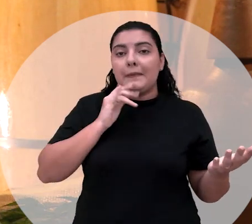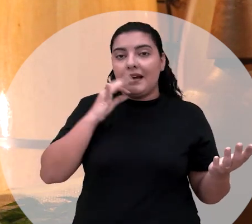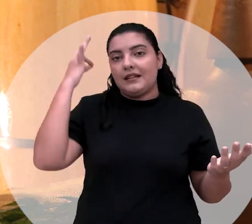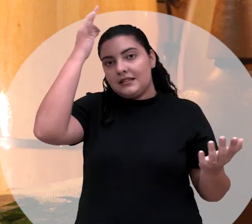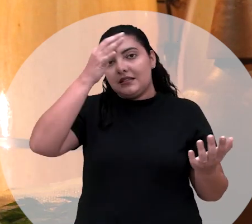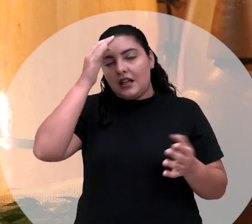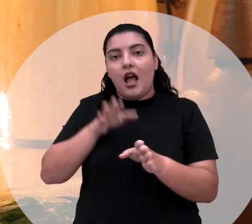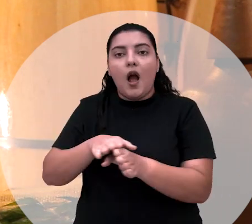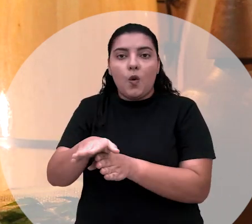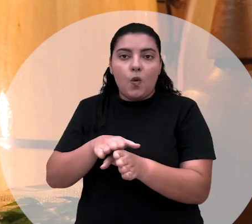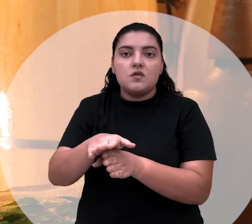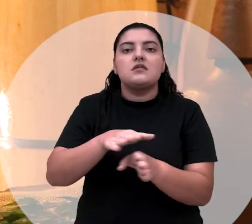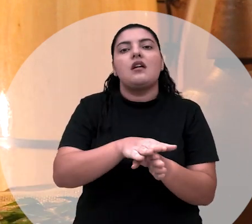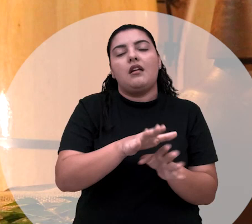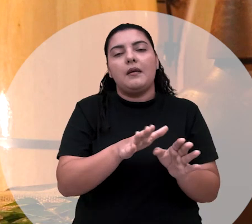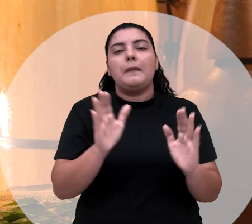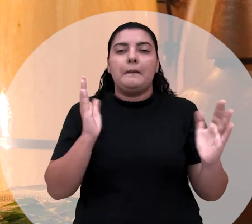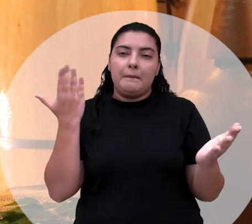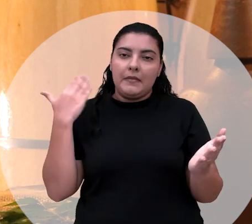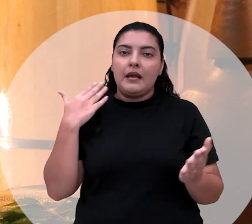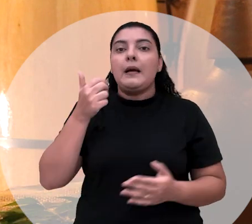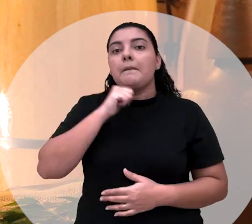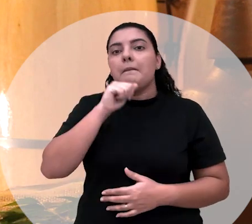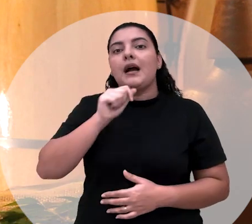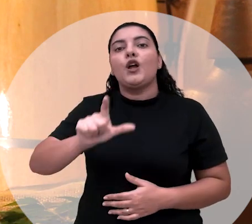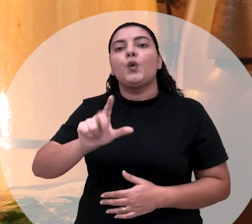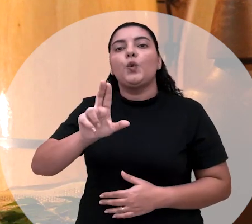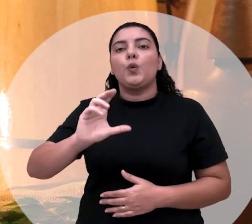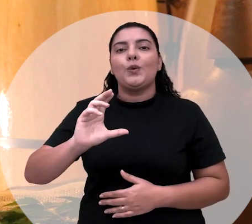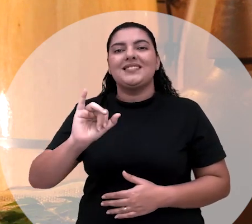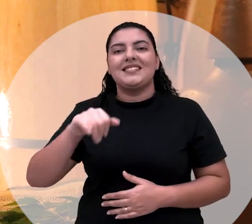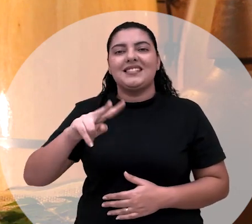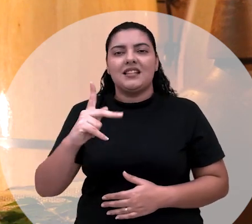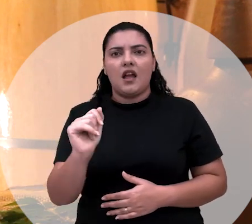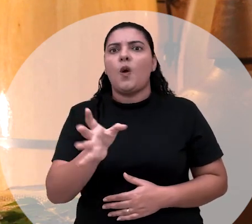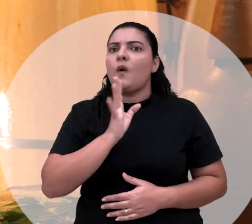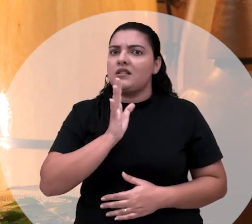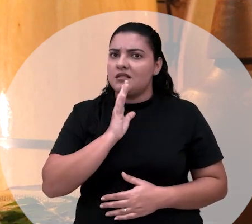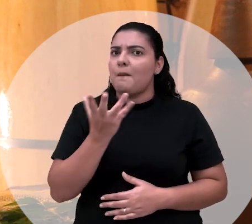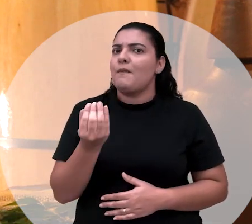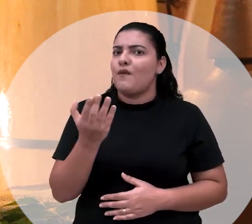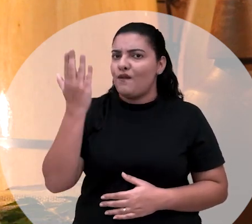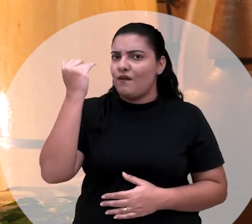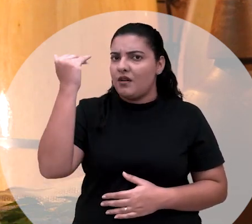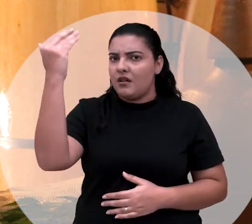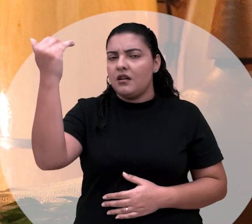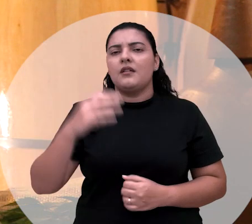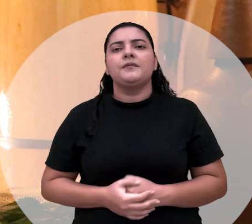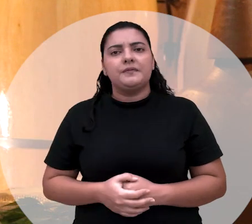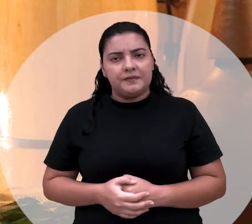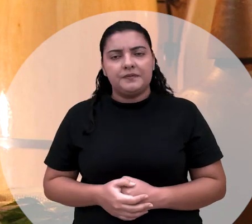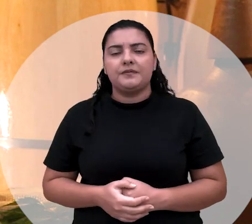geralmente lhe aconselha outro. E naquela época, foi a mãe mocinha, muito conhecida, da União Espírita da Serenidade de